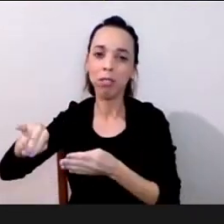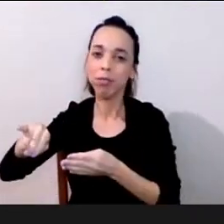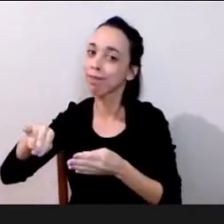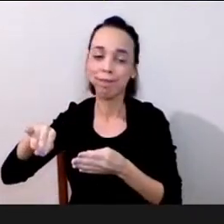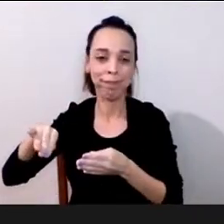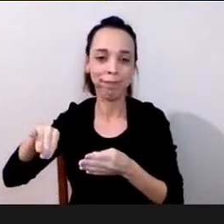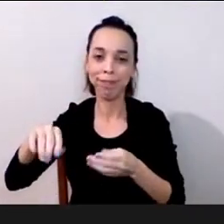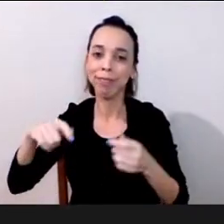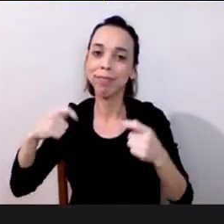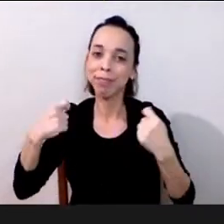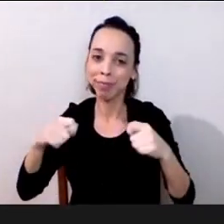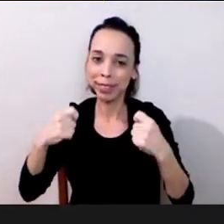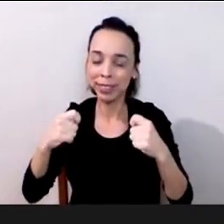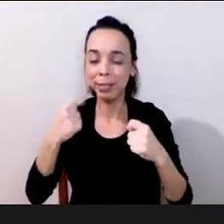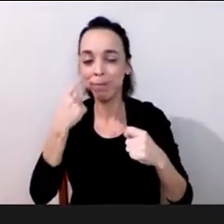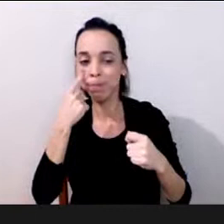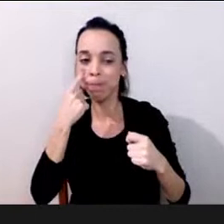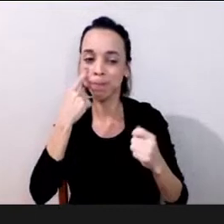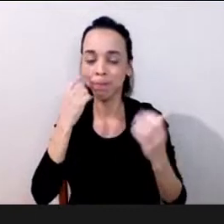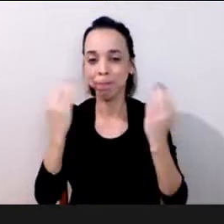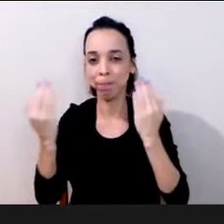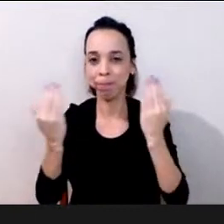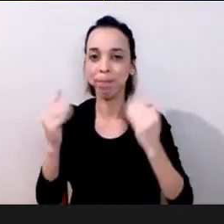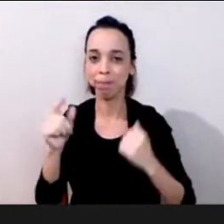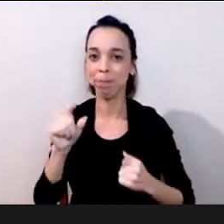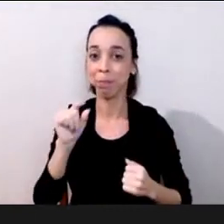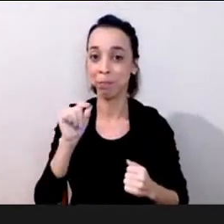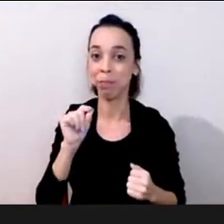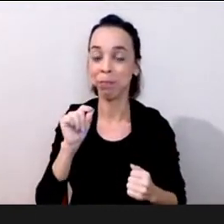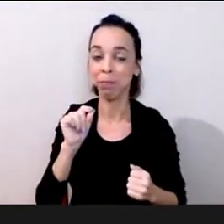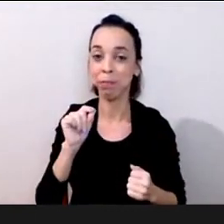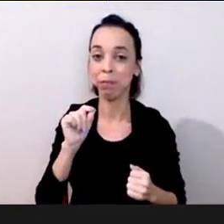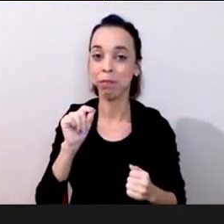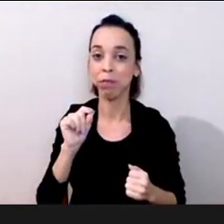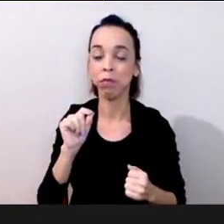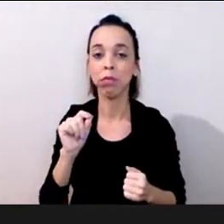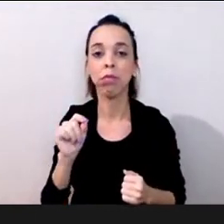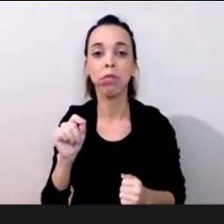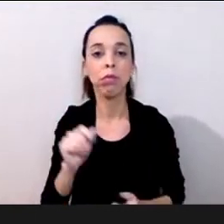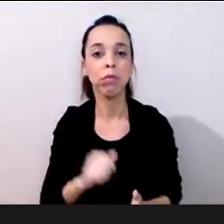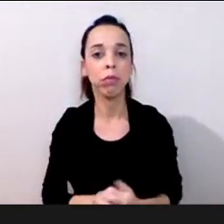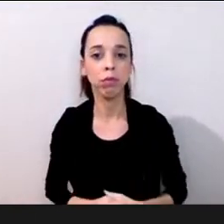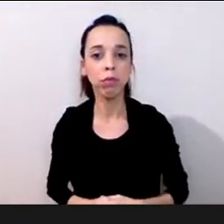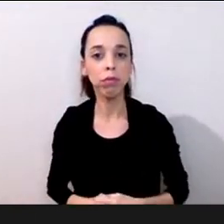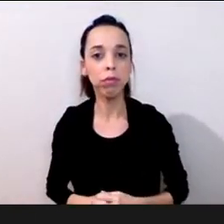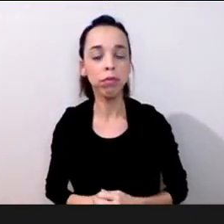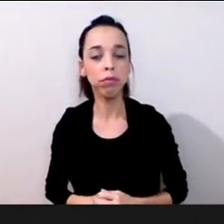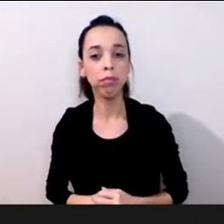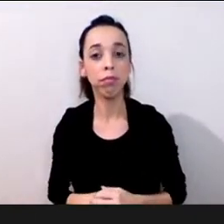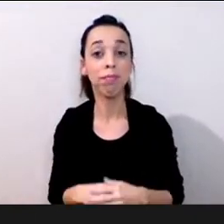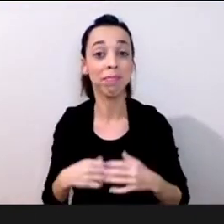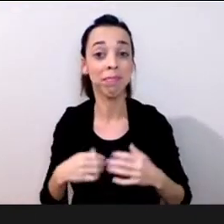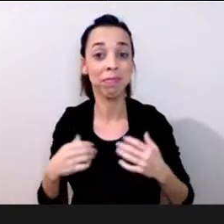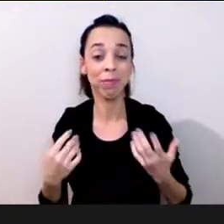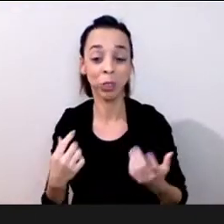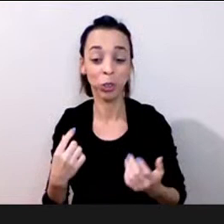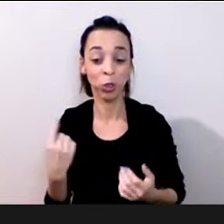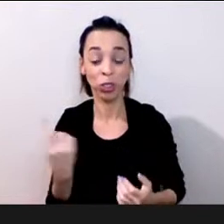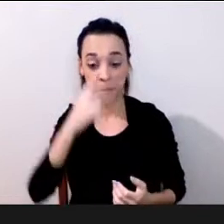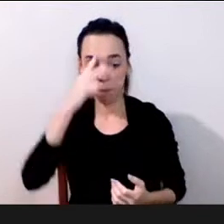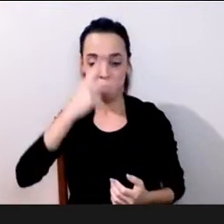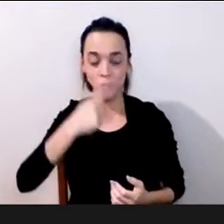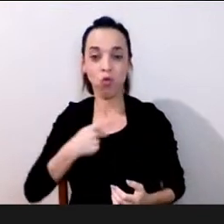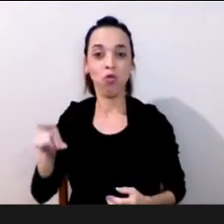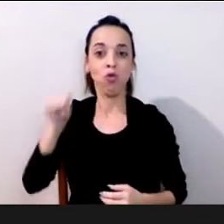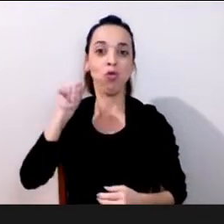a gente até tem uma escolha institucional mas essa escolha ela precisa necessariamente ser composta das escolhas de todos né porque senão as escadas vão